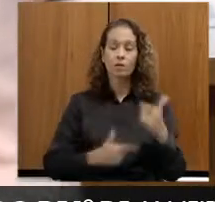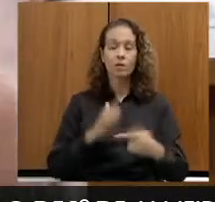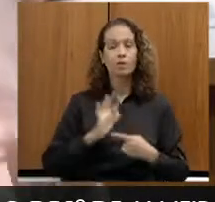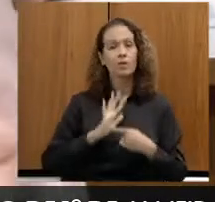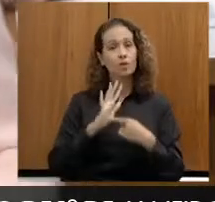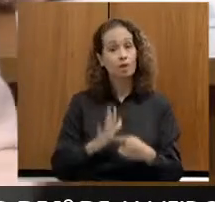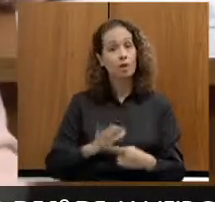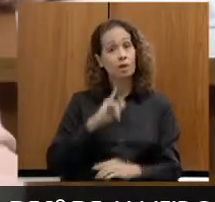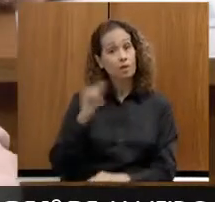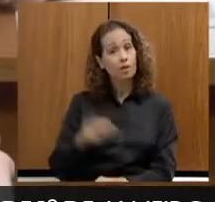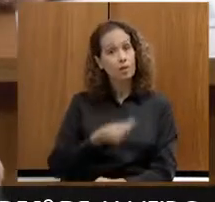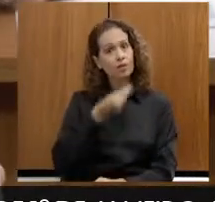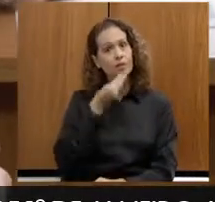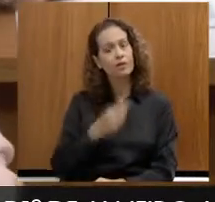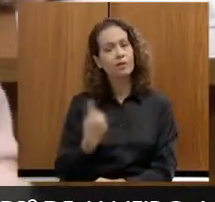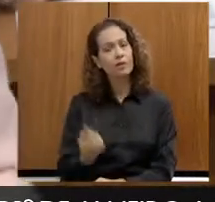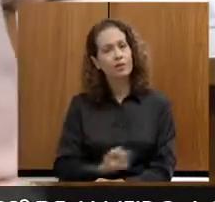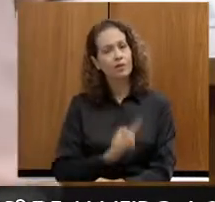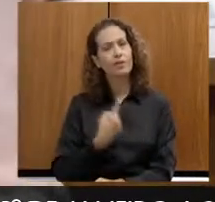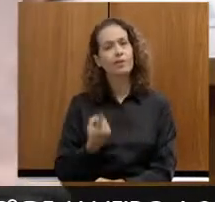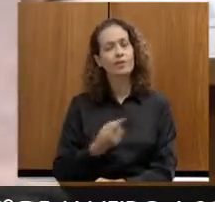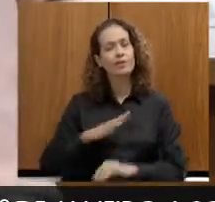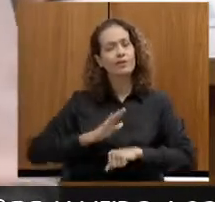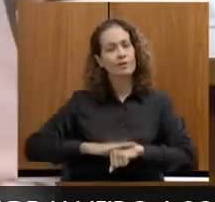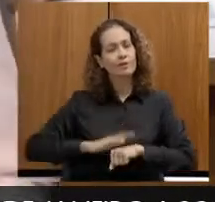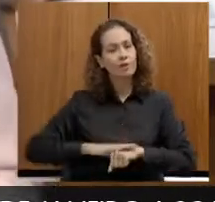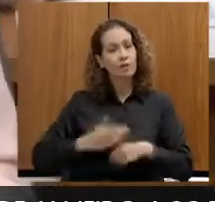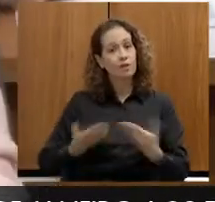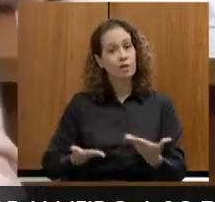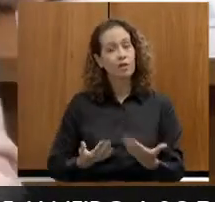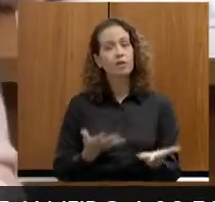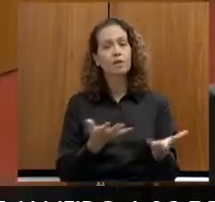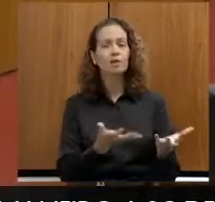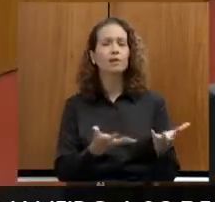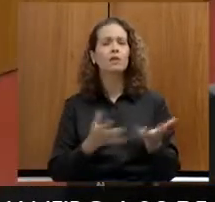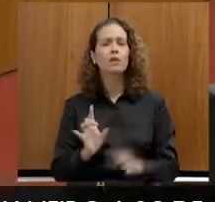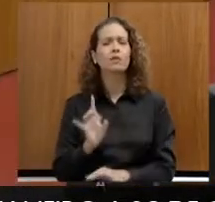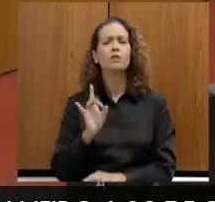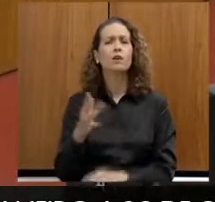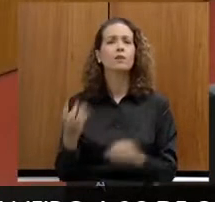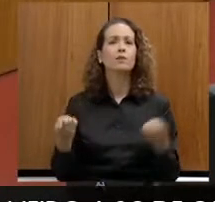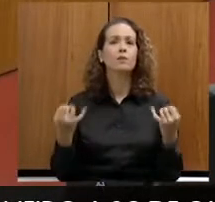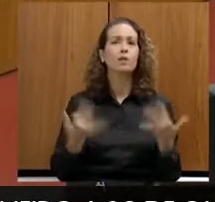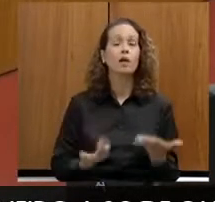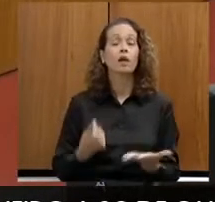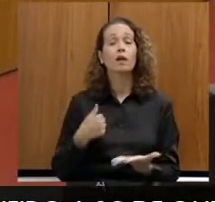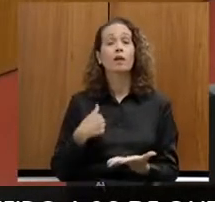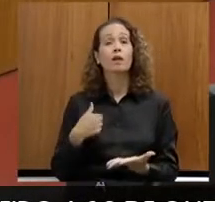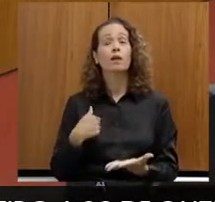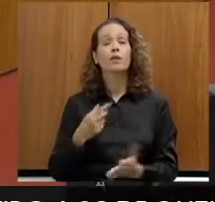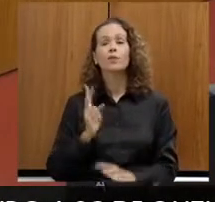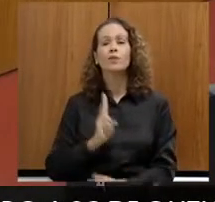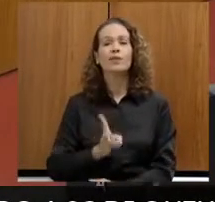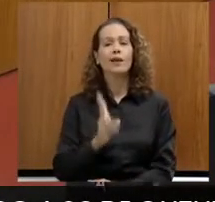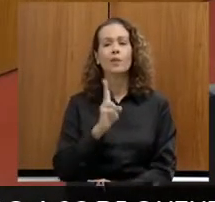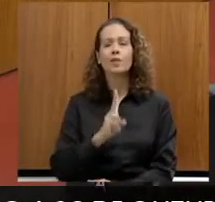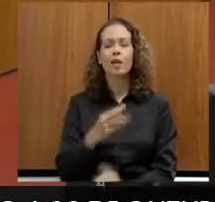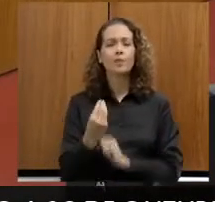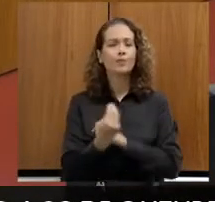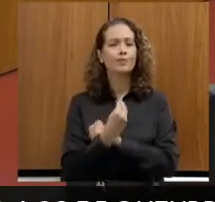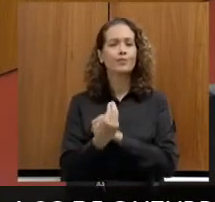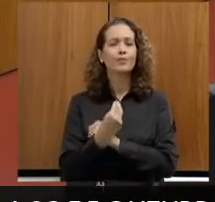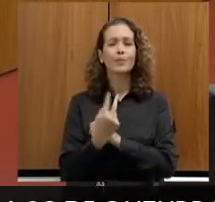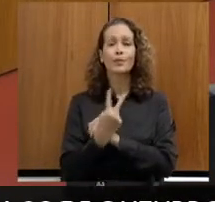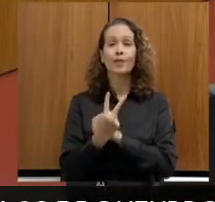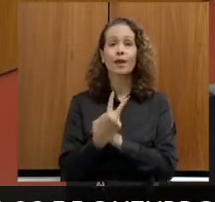de a gente falar o que a gente vai fazendo, está fazendo. E eu queria só falar o seguinte, eu sempre fui muito acolhida aqui. Apesar